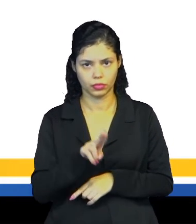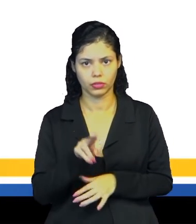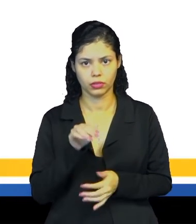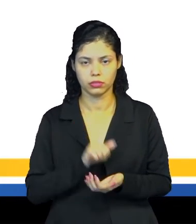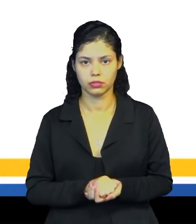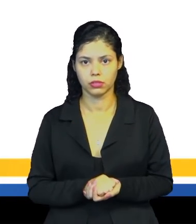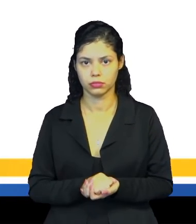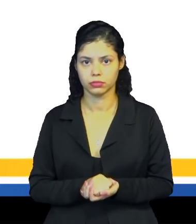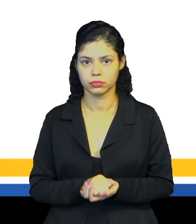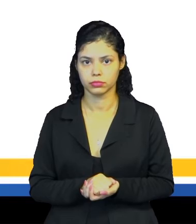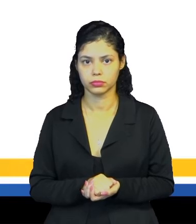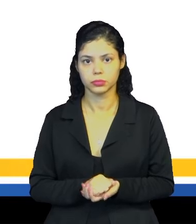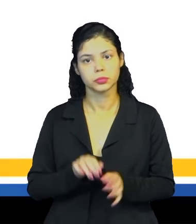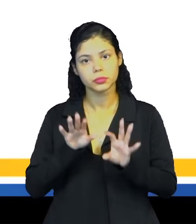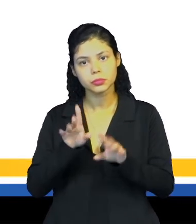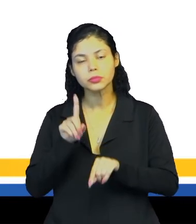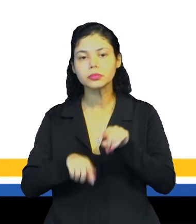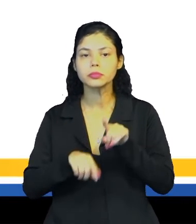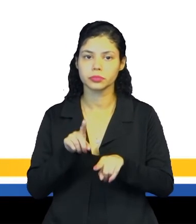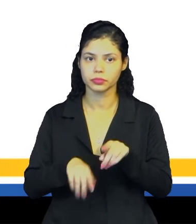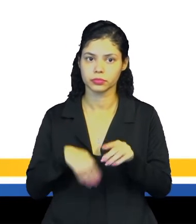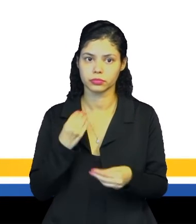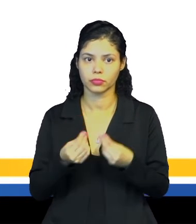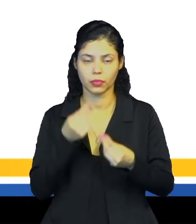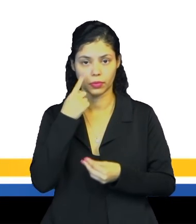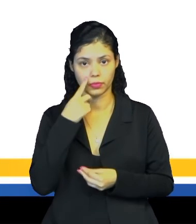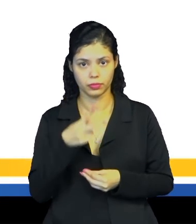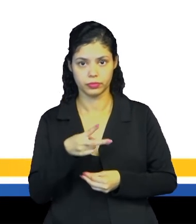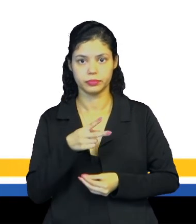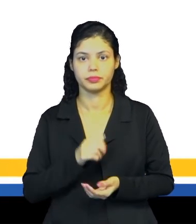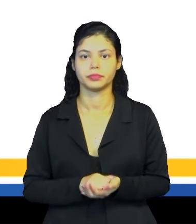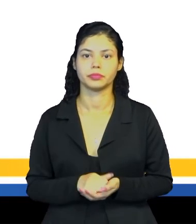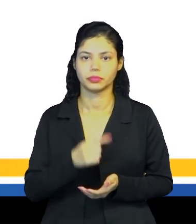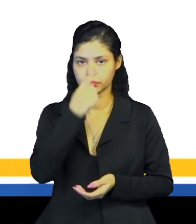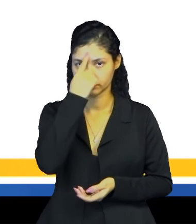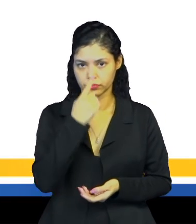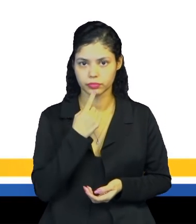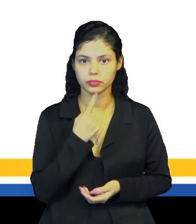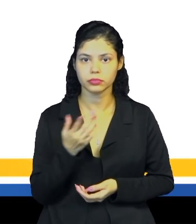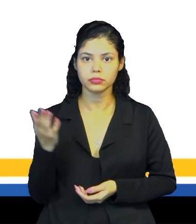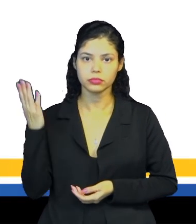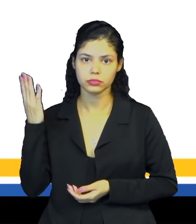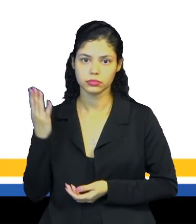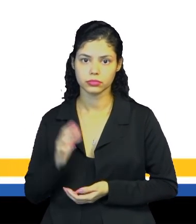esses materiais, como você pode ver na imagem aí, tá?